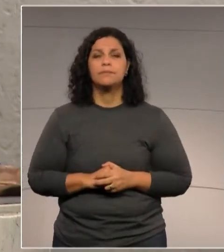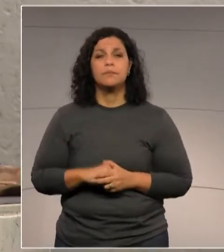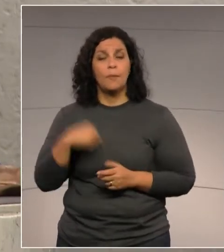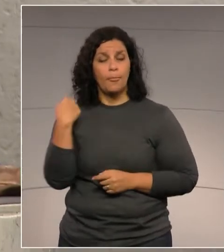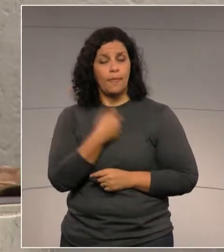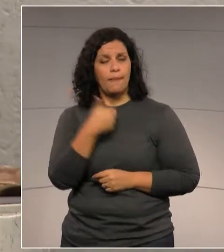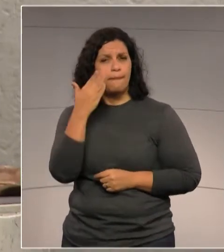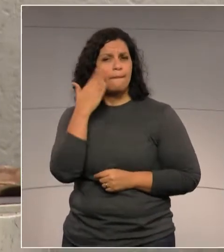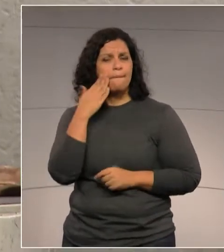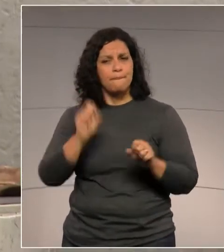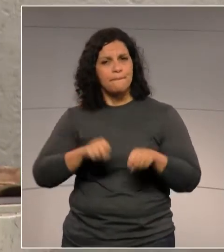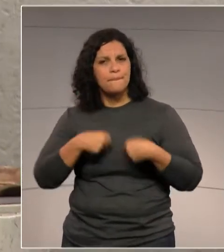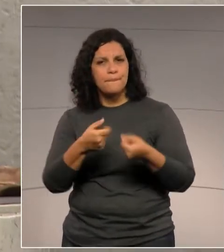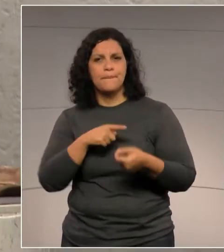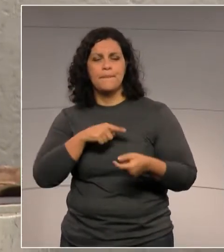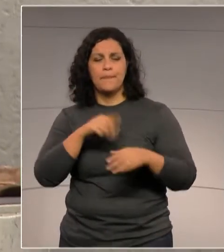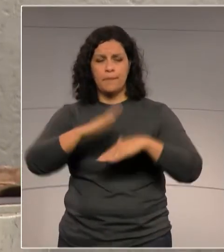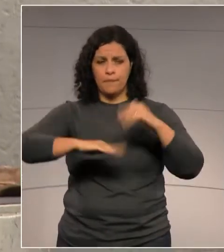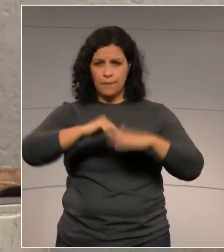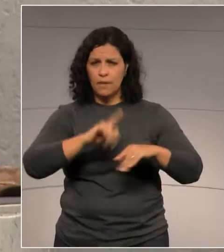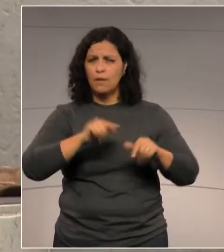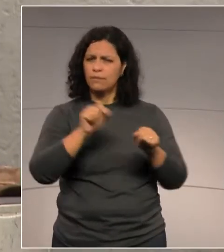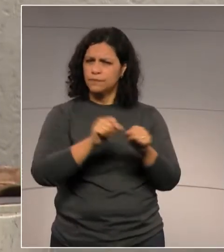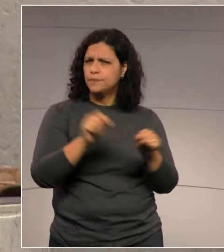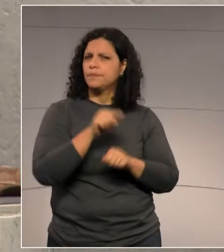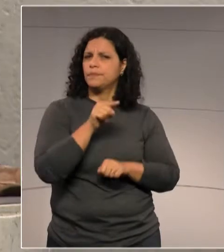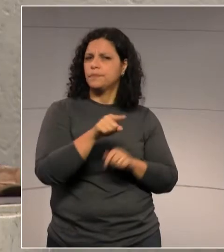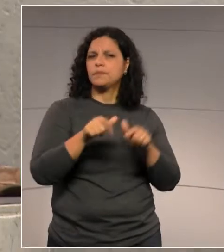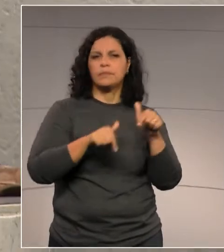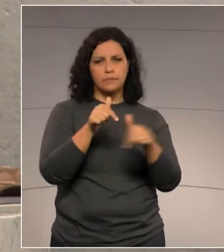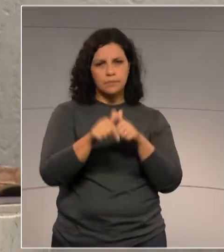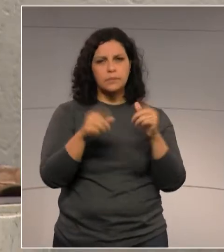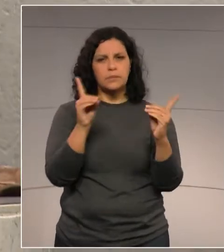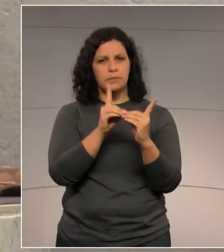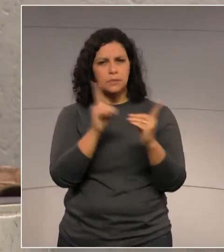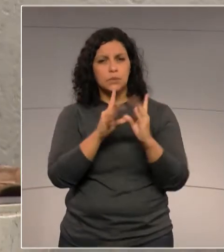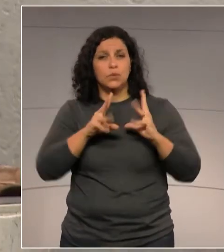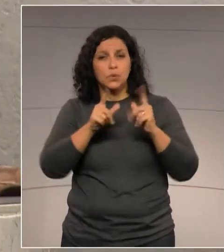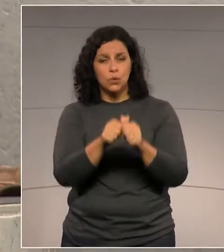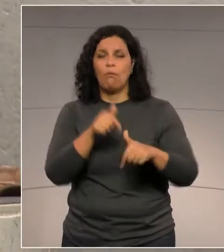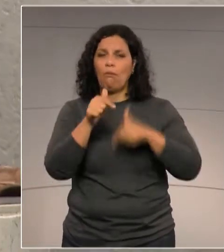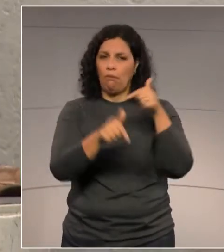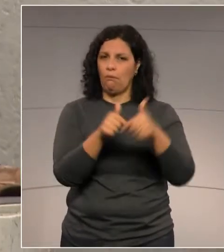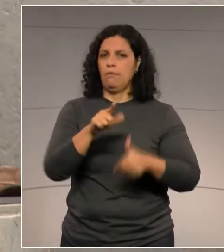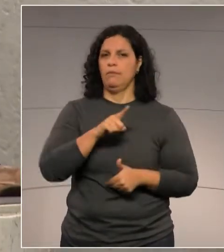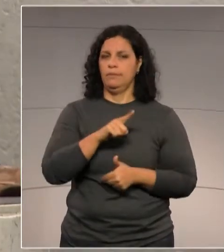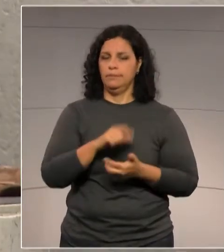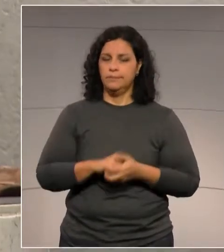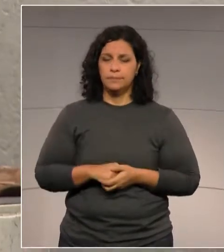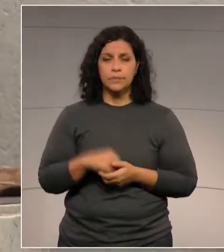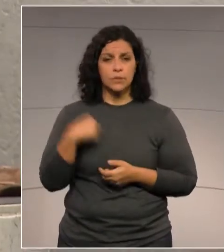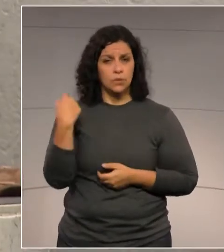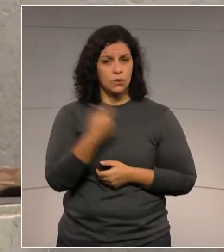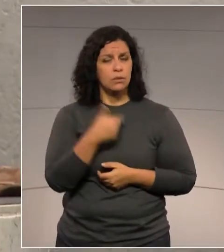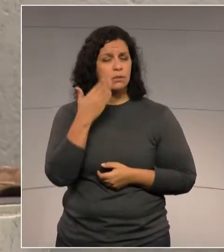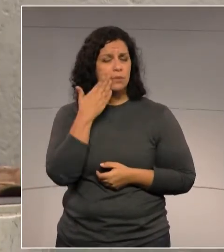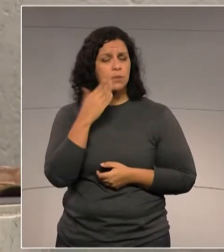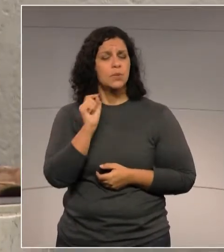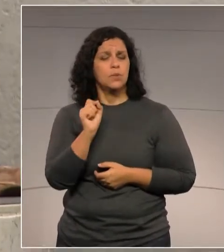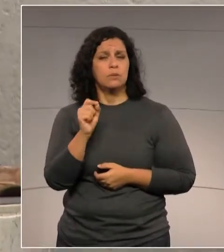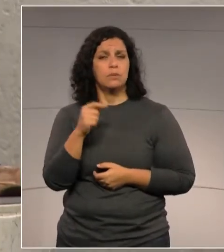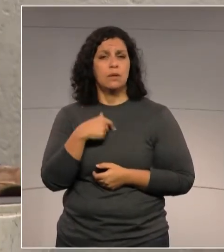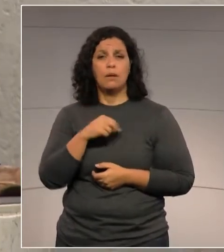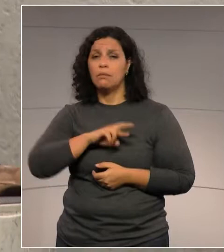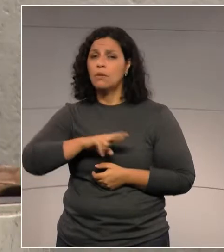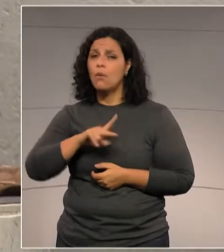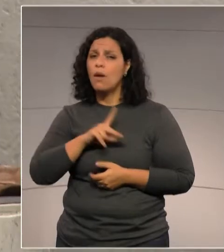Nós sabemos do esforço que esses profissionais fazem para poder atender toda a demanda que tem. Por outro lado, não é